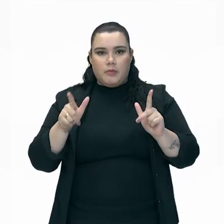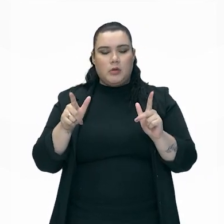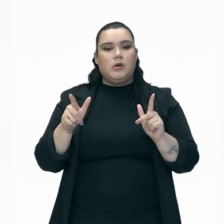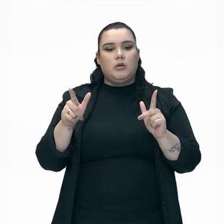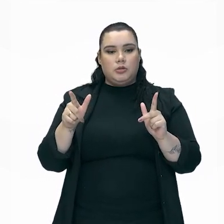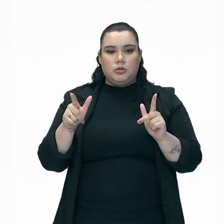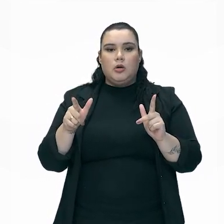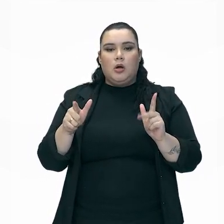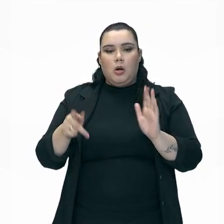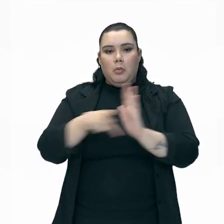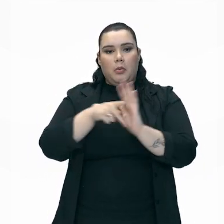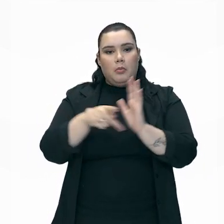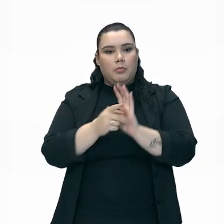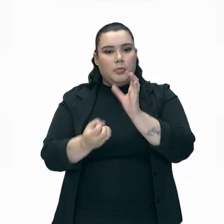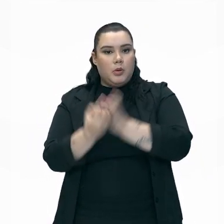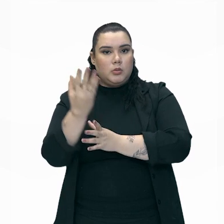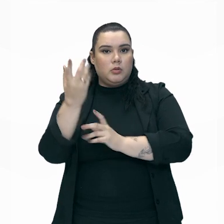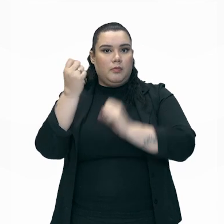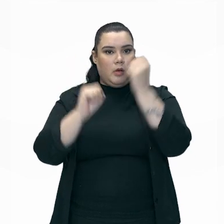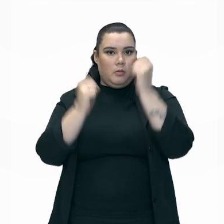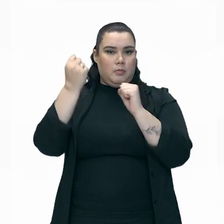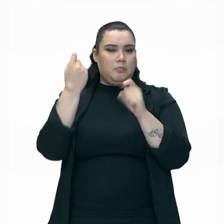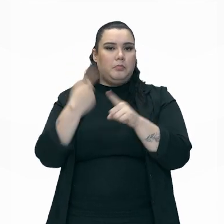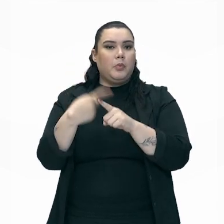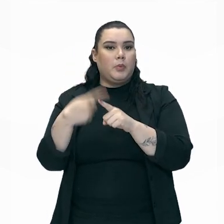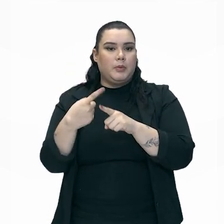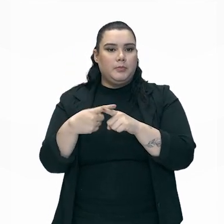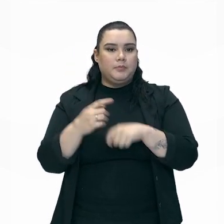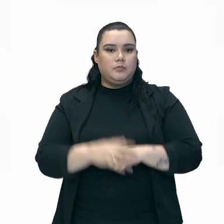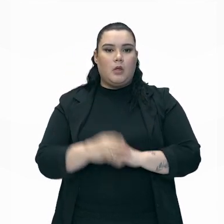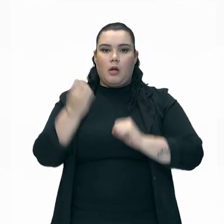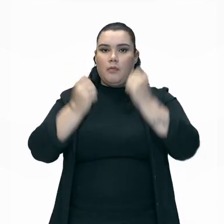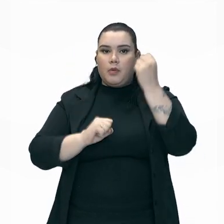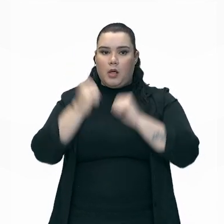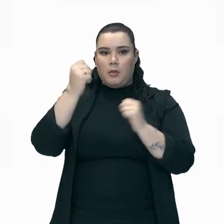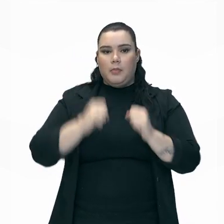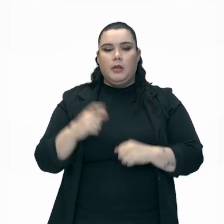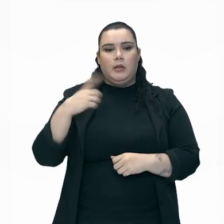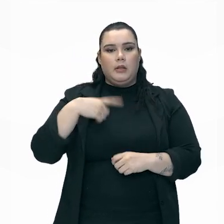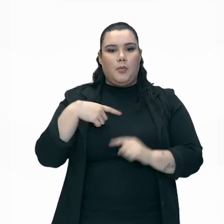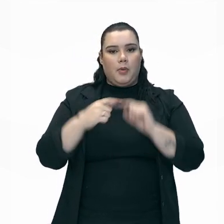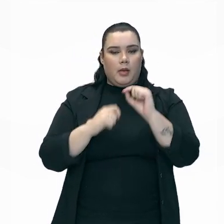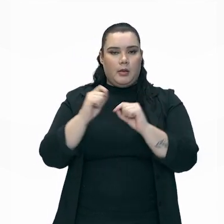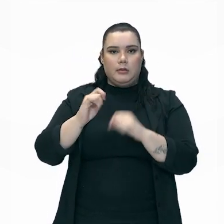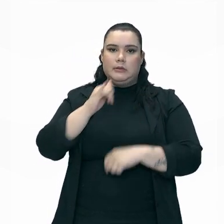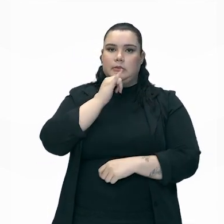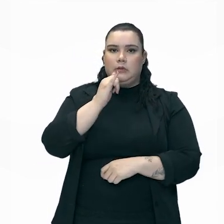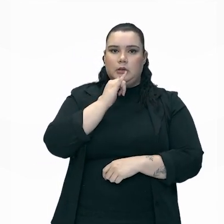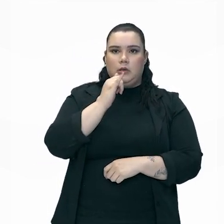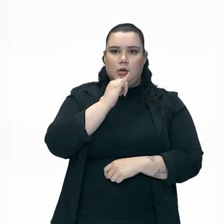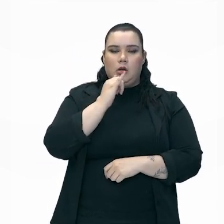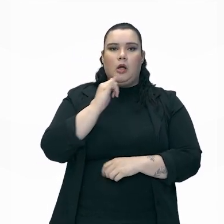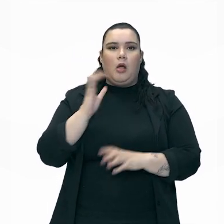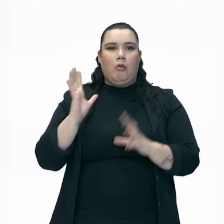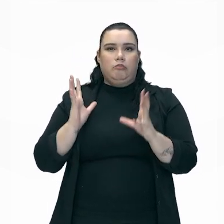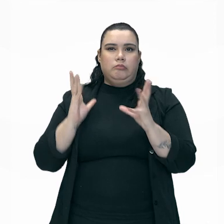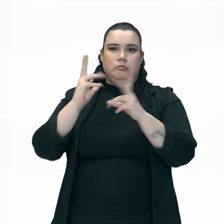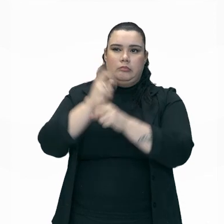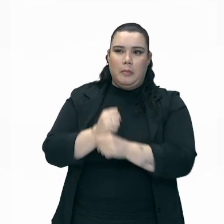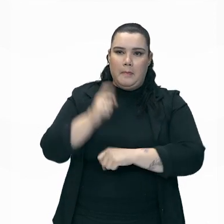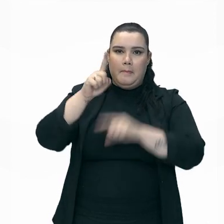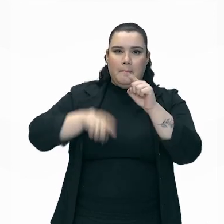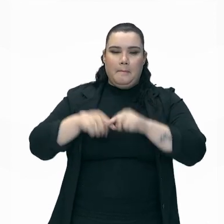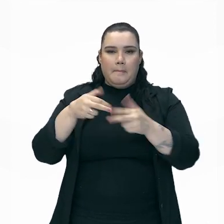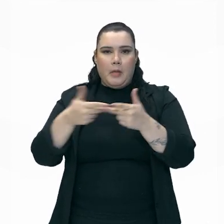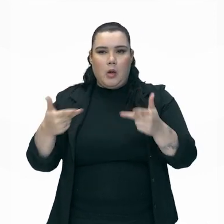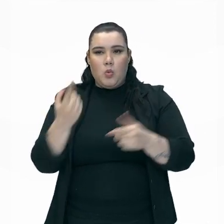produção industrial. Por quê? Porque as fábricas não passaram mais a fabricar um milhão de mercadorias do mesmo